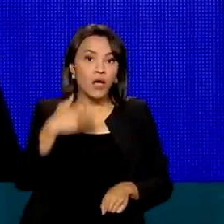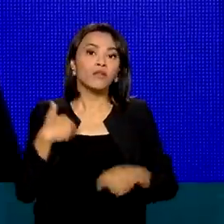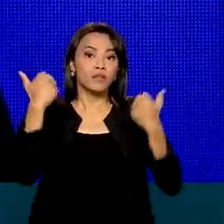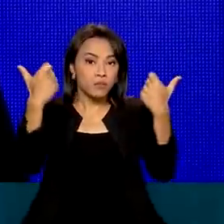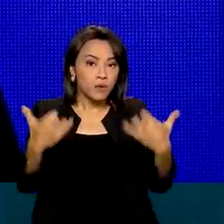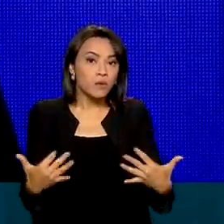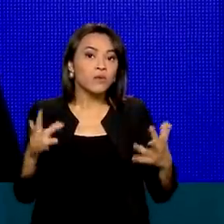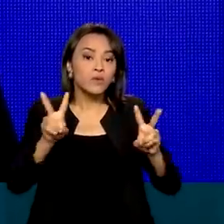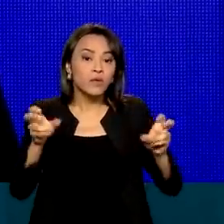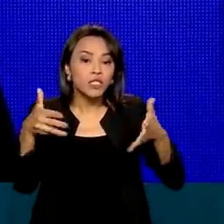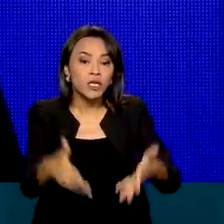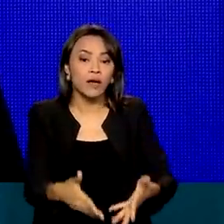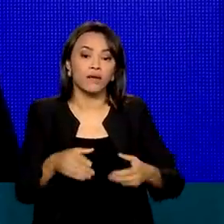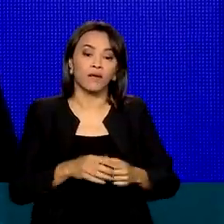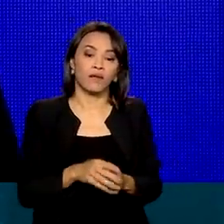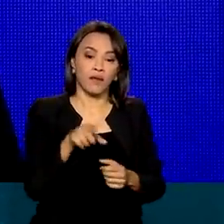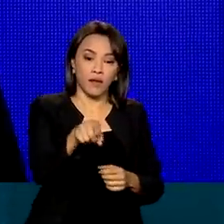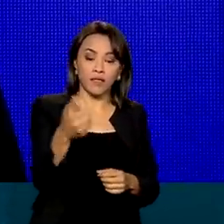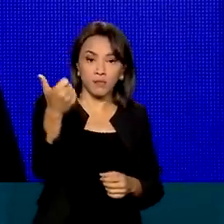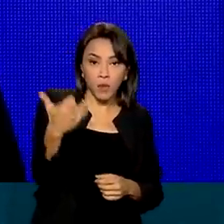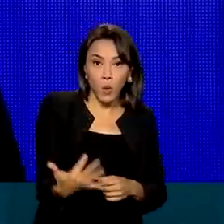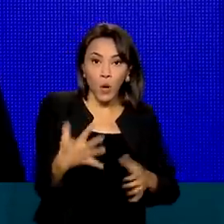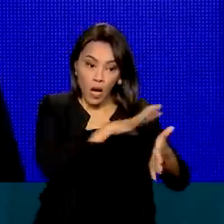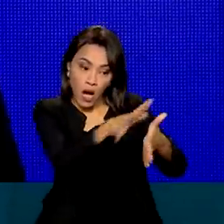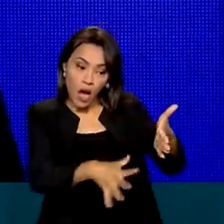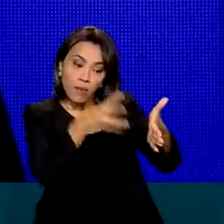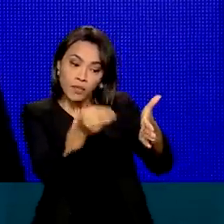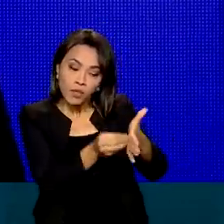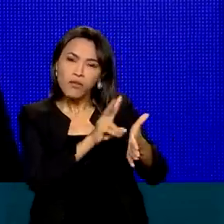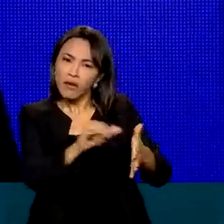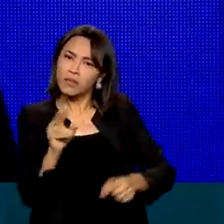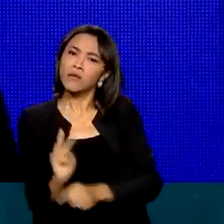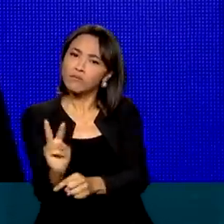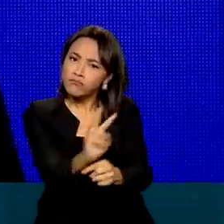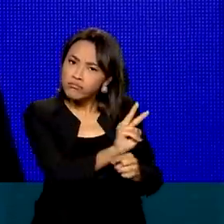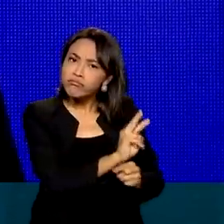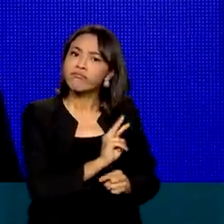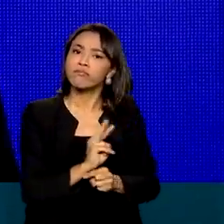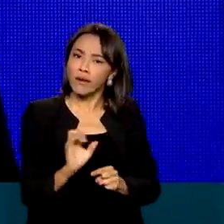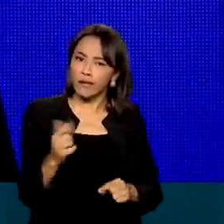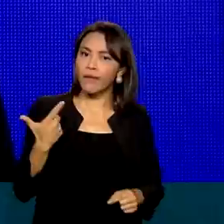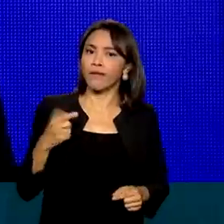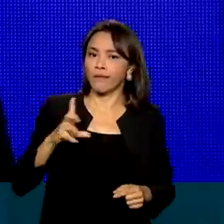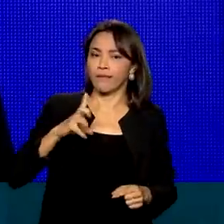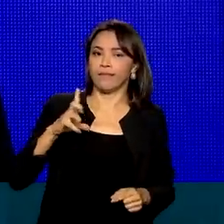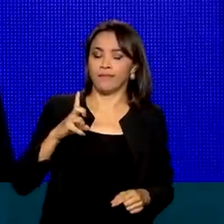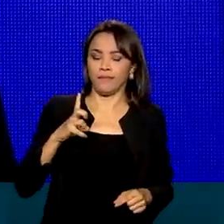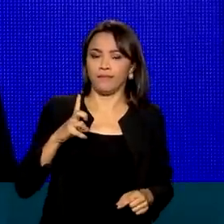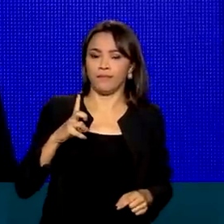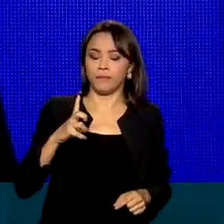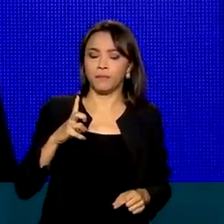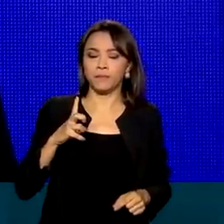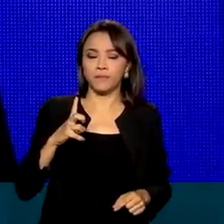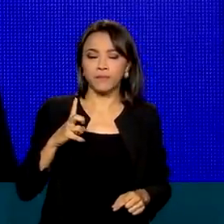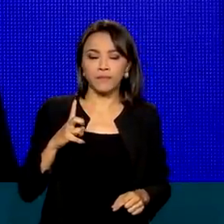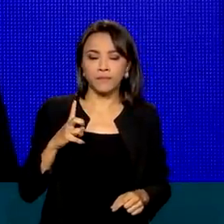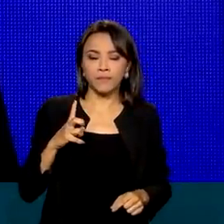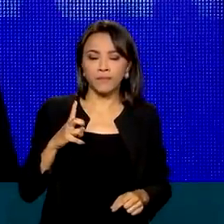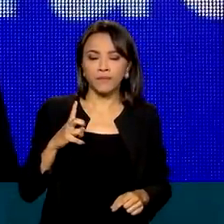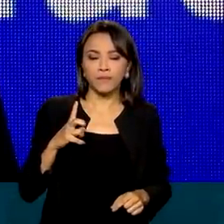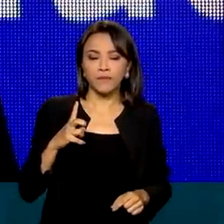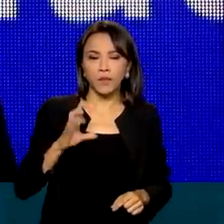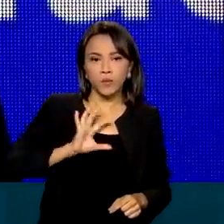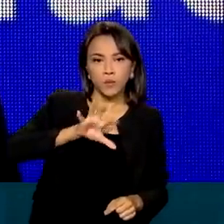país. Nós vamos mostrar que a Amazônia é preservada. Lógico, existem os